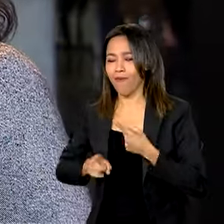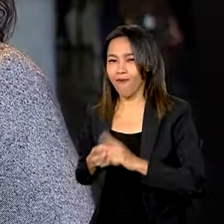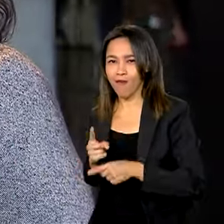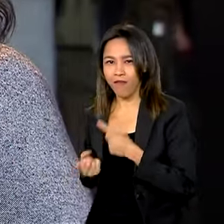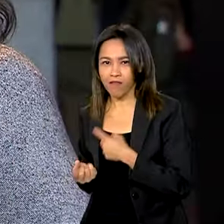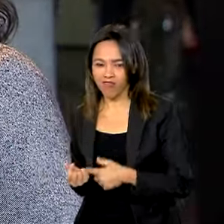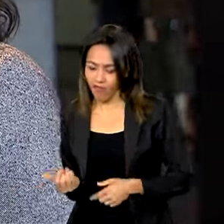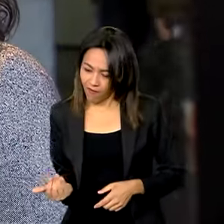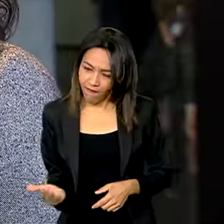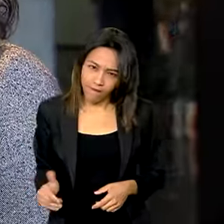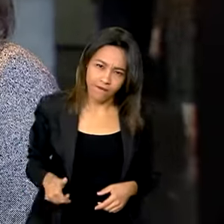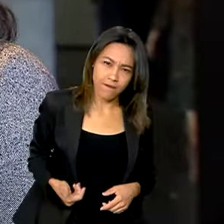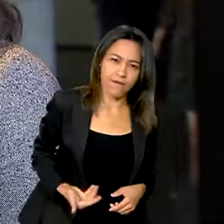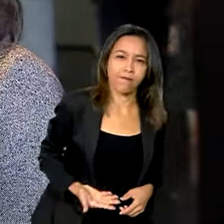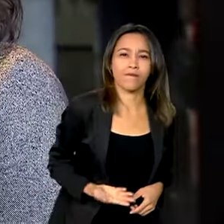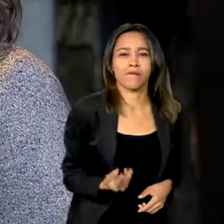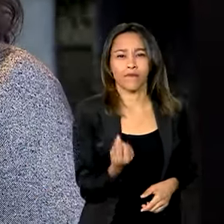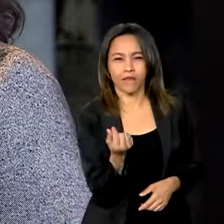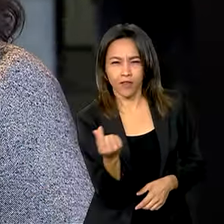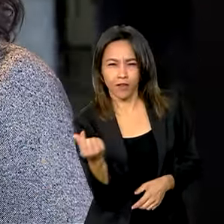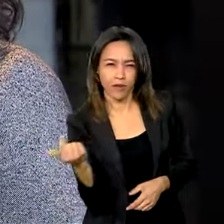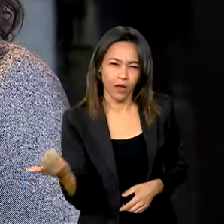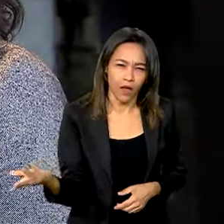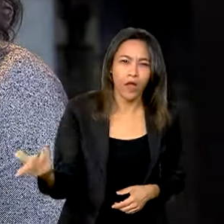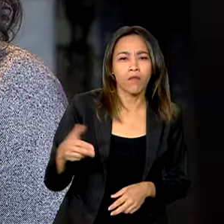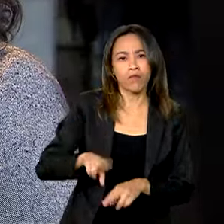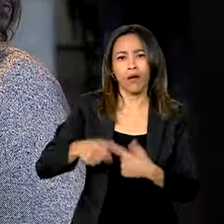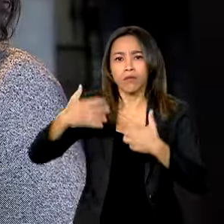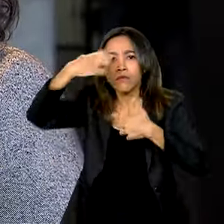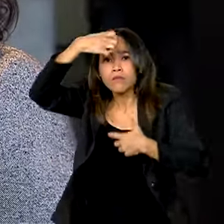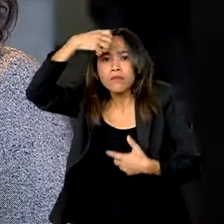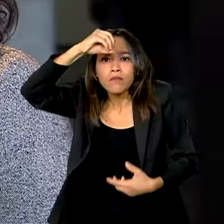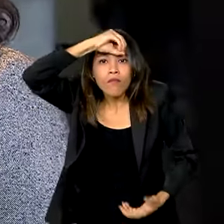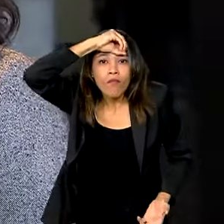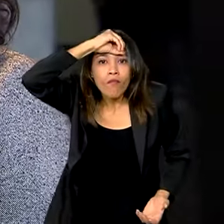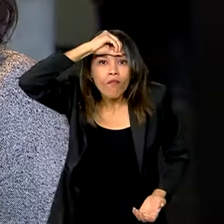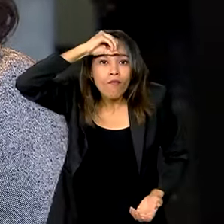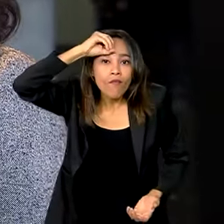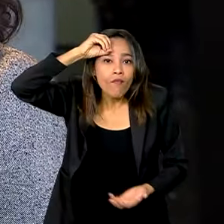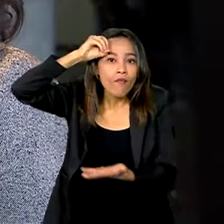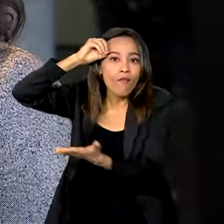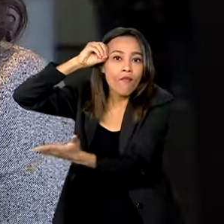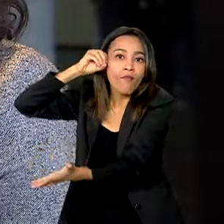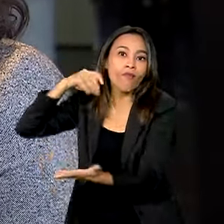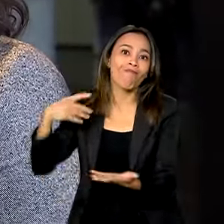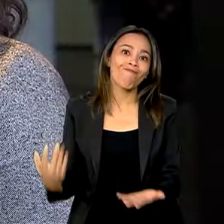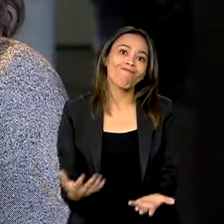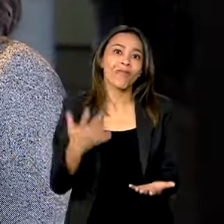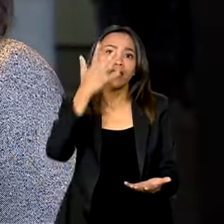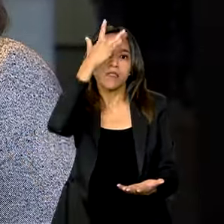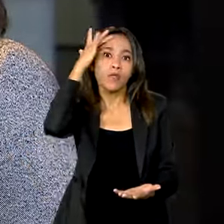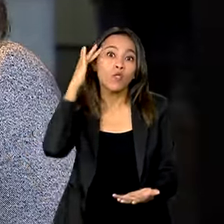as custas da exploração, da vulnerabilidade desses migrantes que buscam o Brasil para